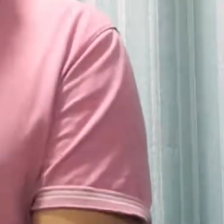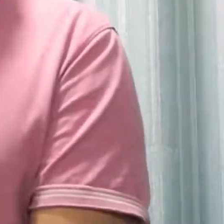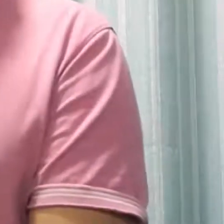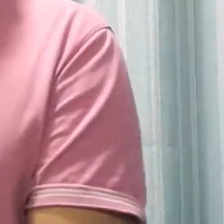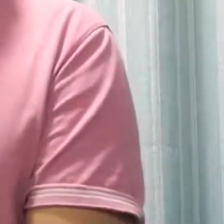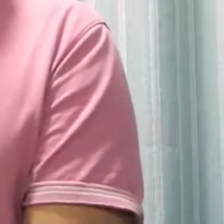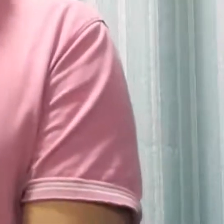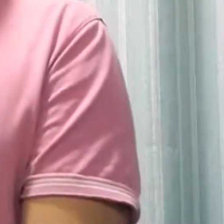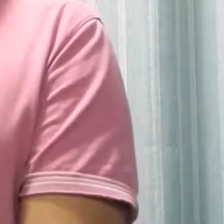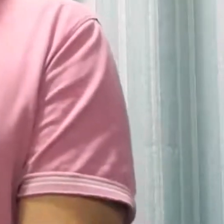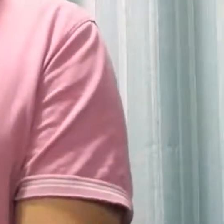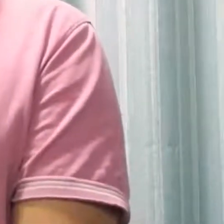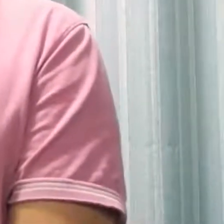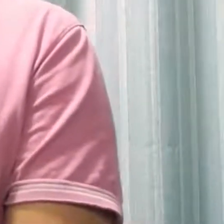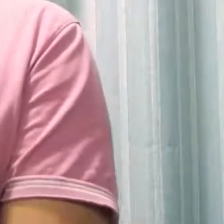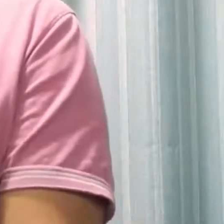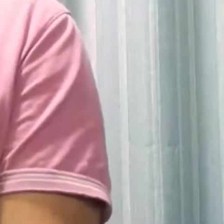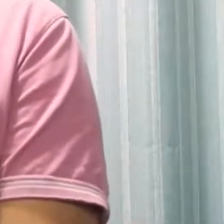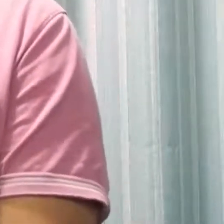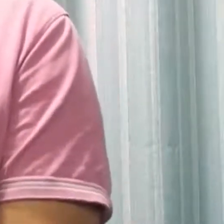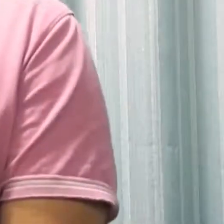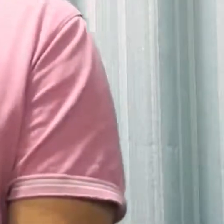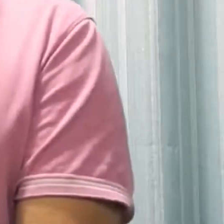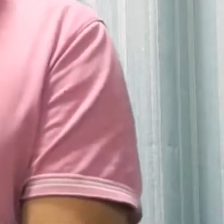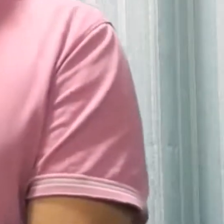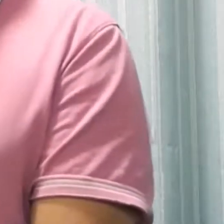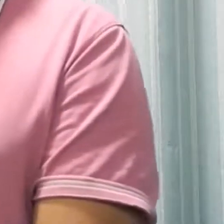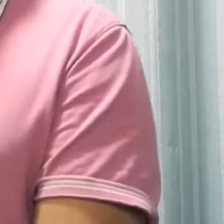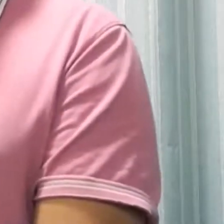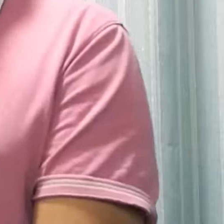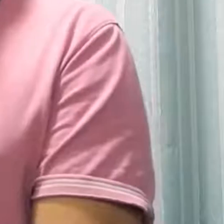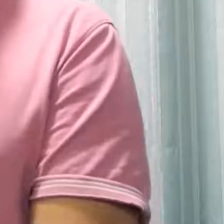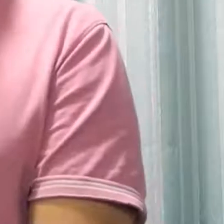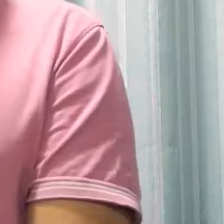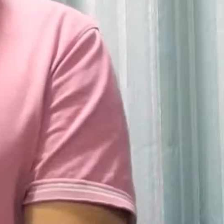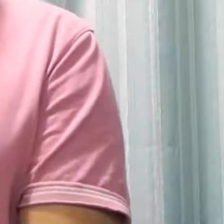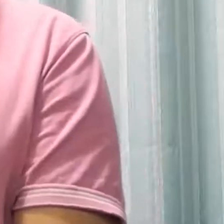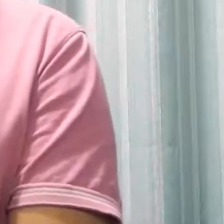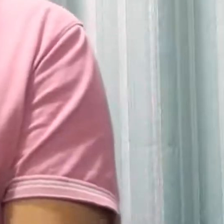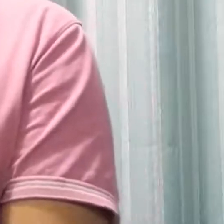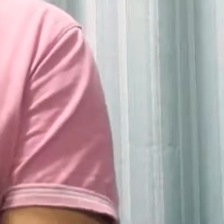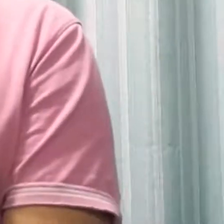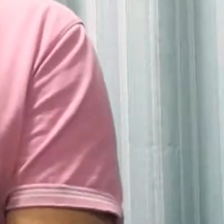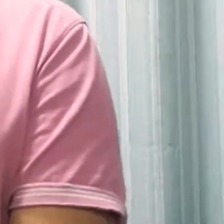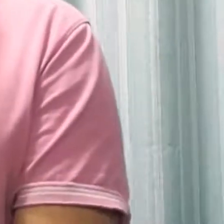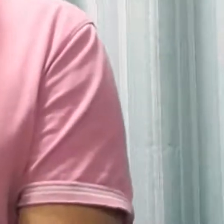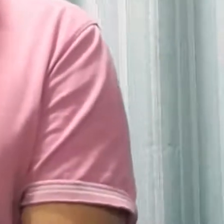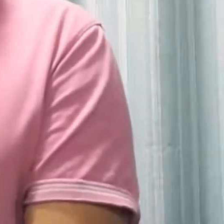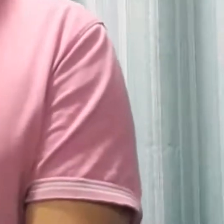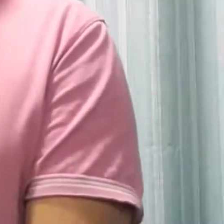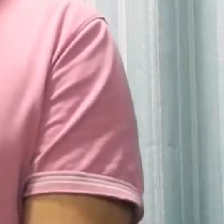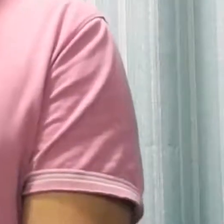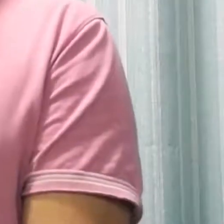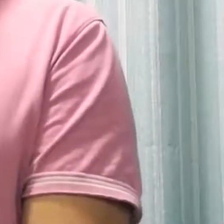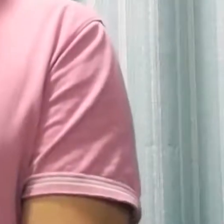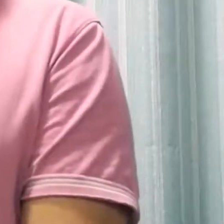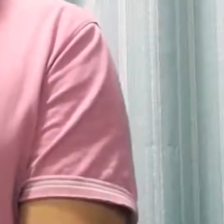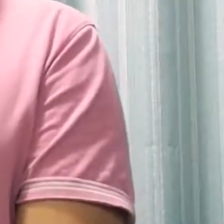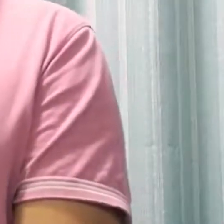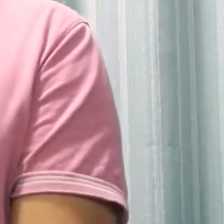natação. Então, eu nadei durante bastante tempo. Eu nadei dos meus 9 anos de idade, foi quando eu aprendi a nadar,